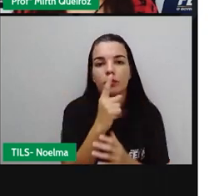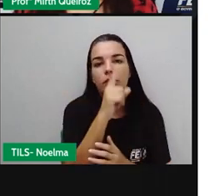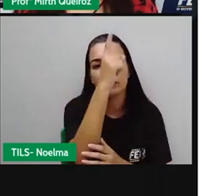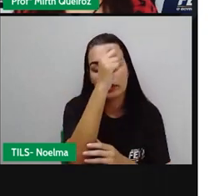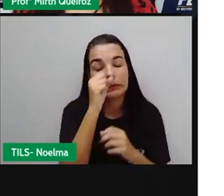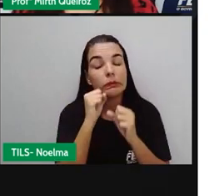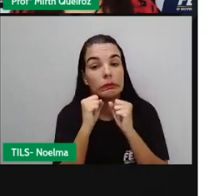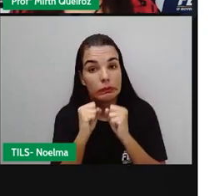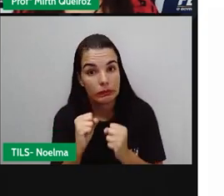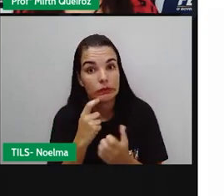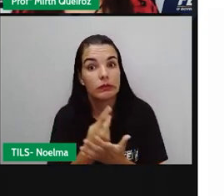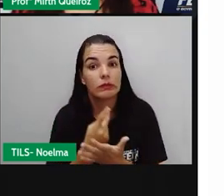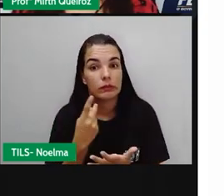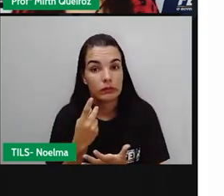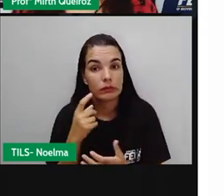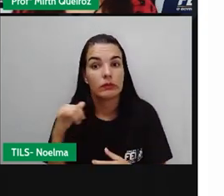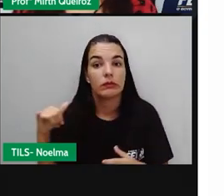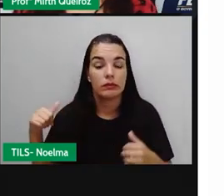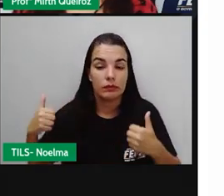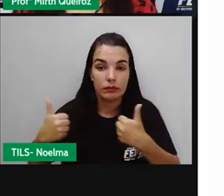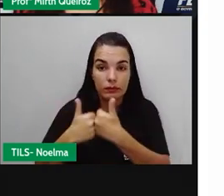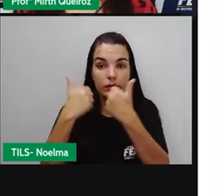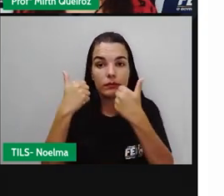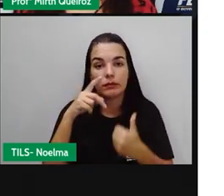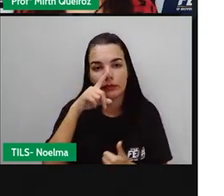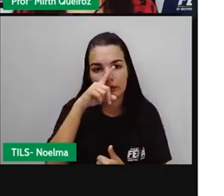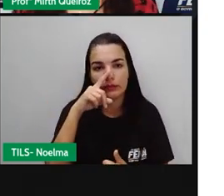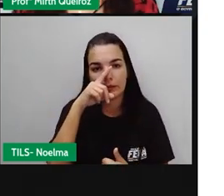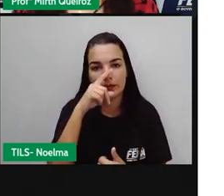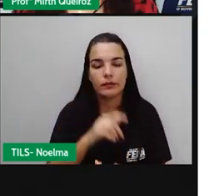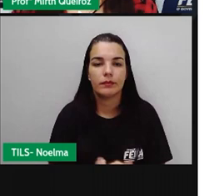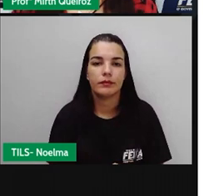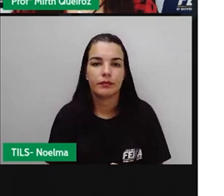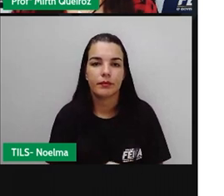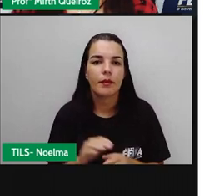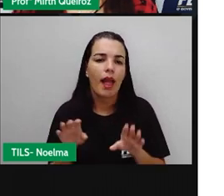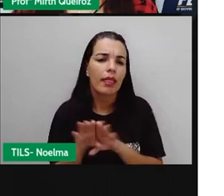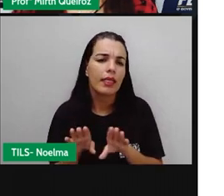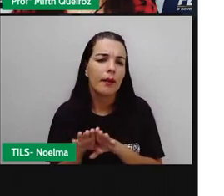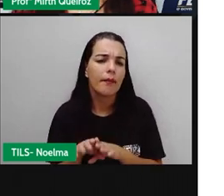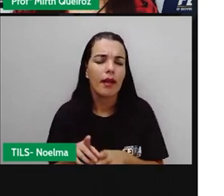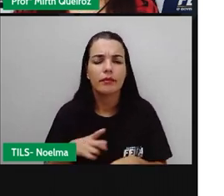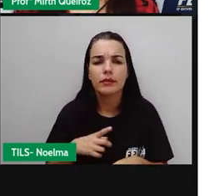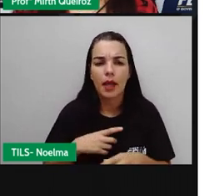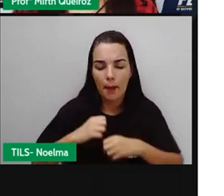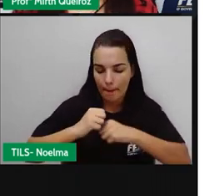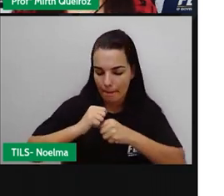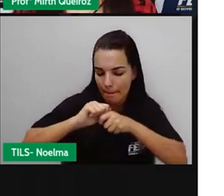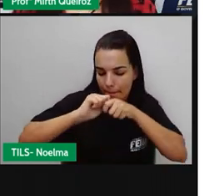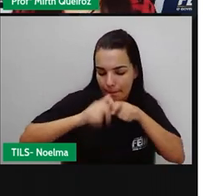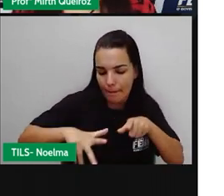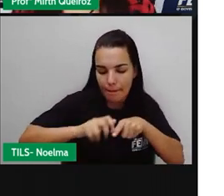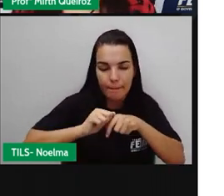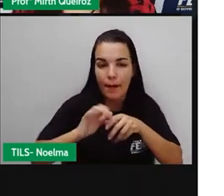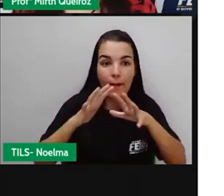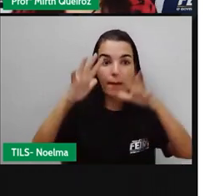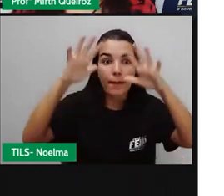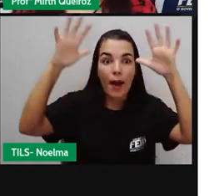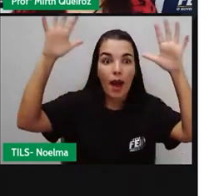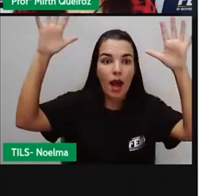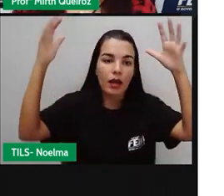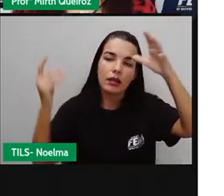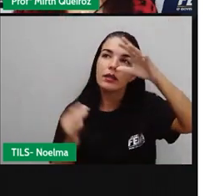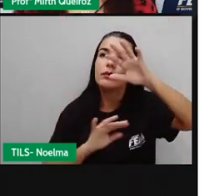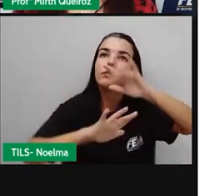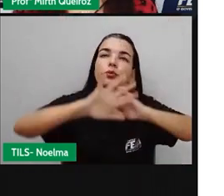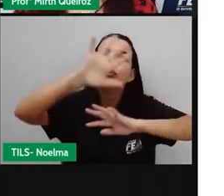em atrito, né, a um balão, né? E nós iremos falar também sobre os fogos de artifício, aqueles